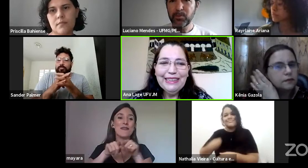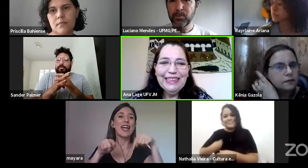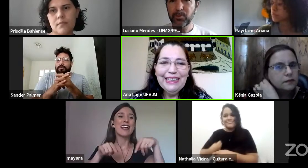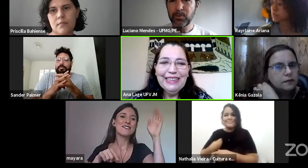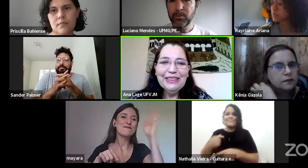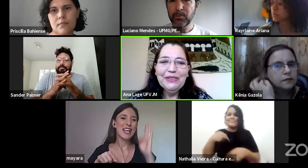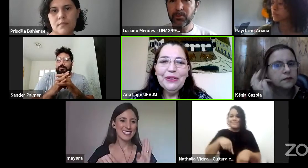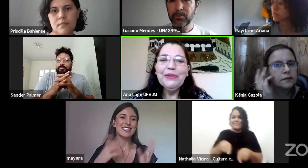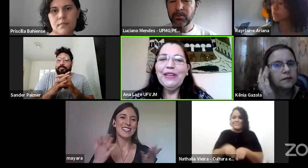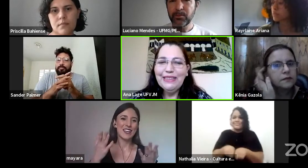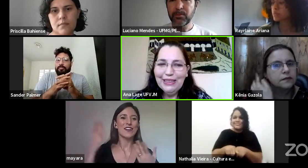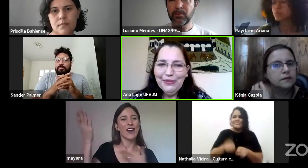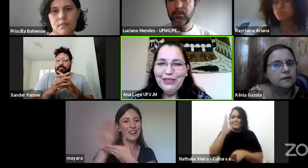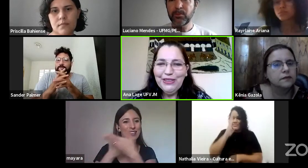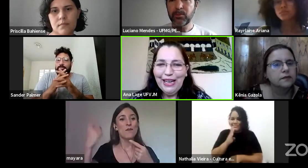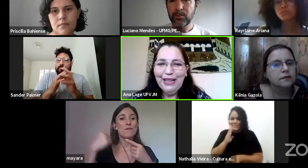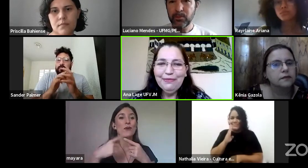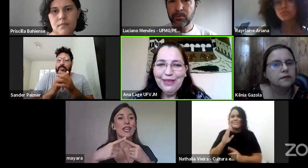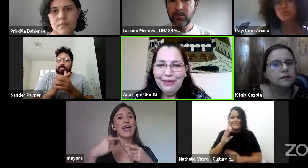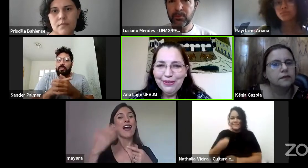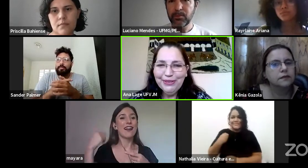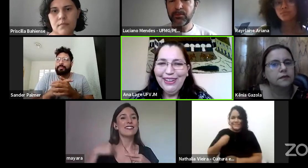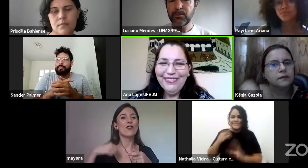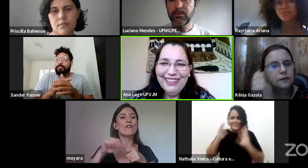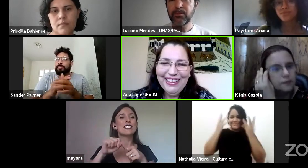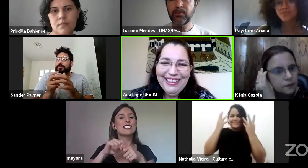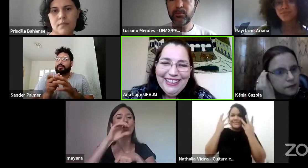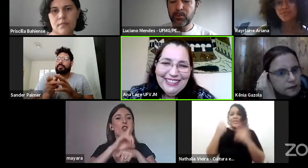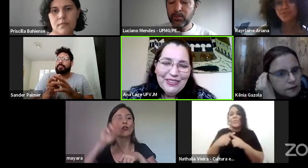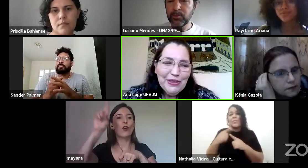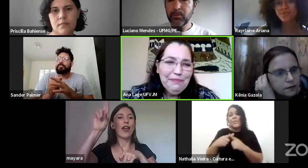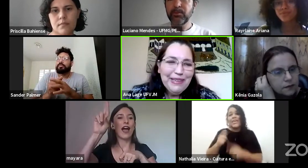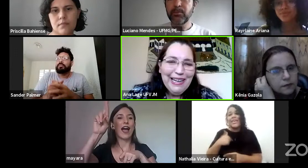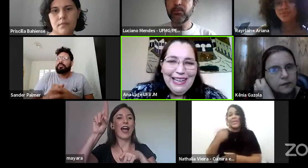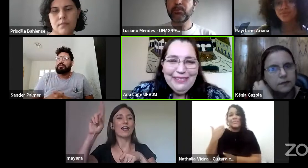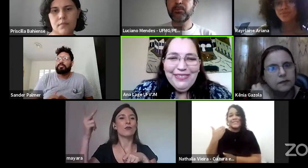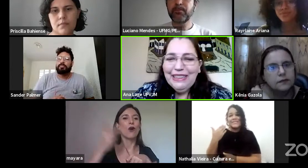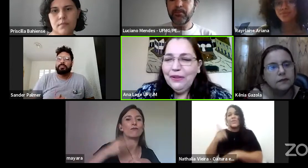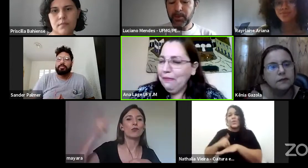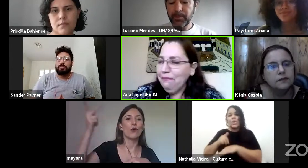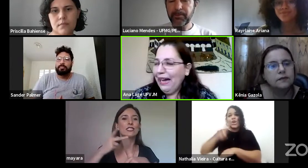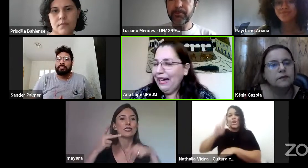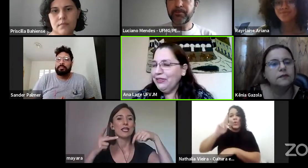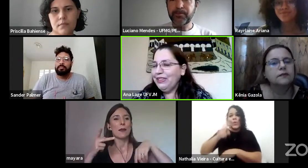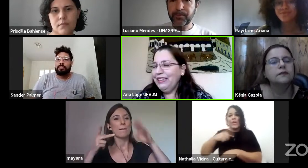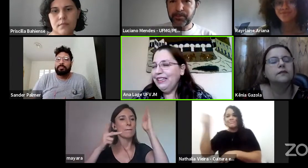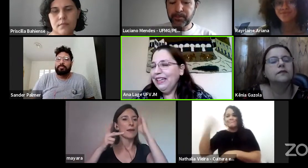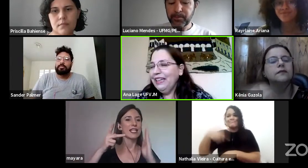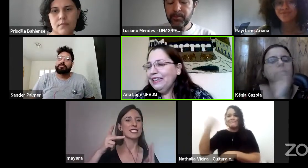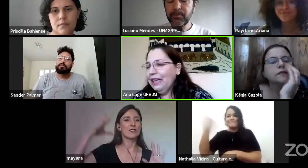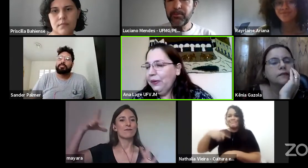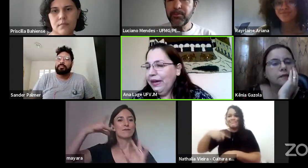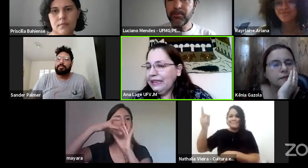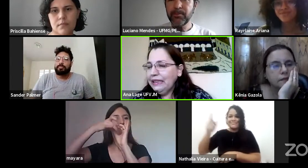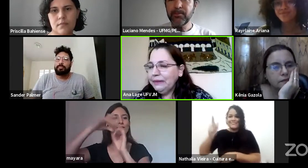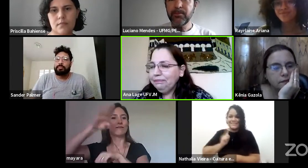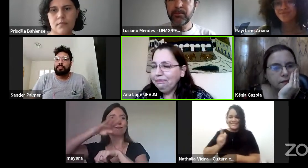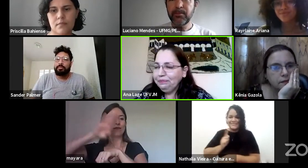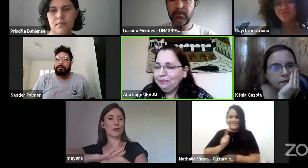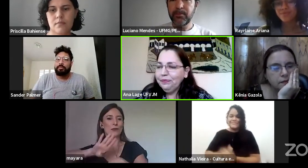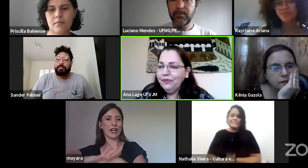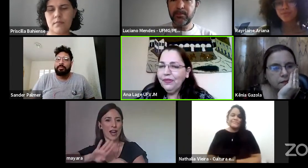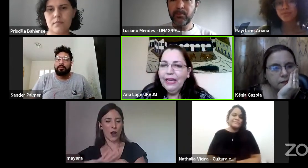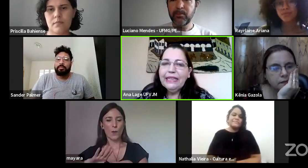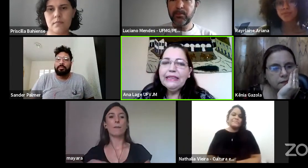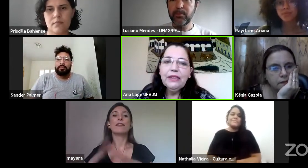fazia doutorado sanduíche na época em Portugal, né? Então, só para fazer uma parte aqui. Então, essa